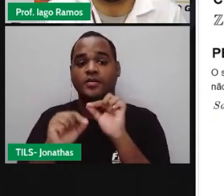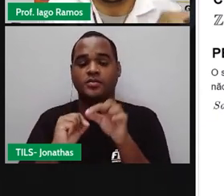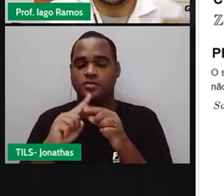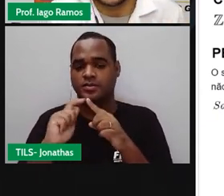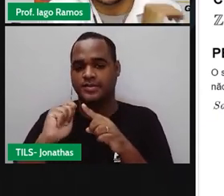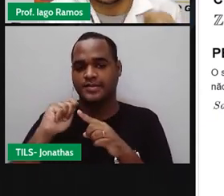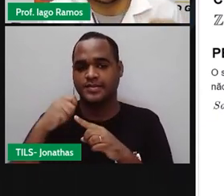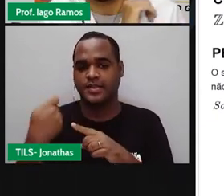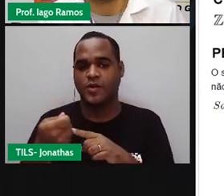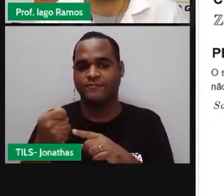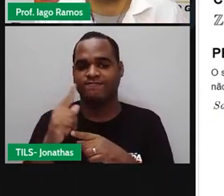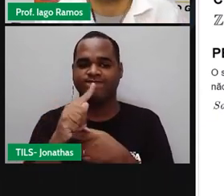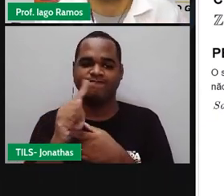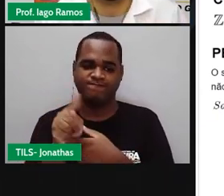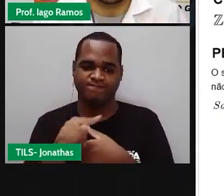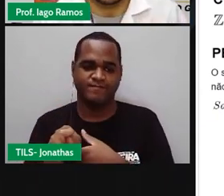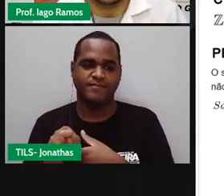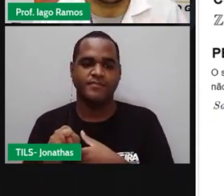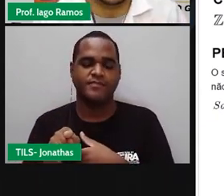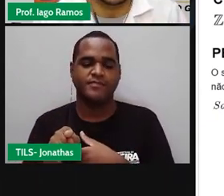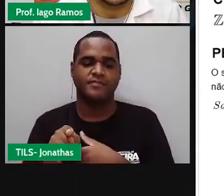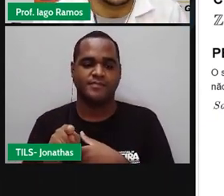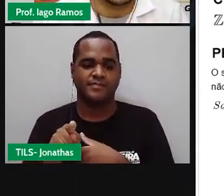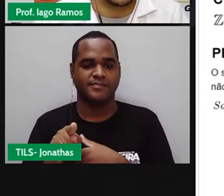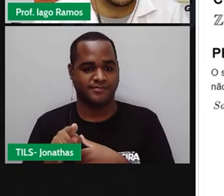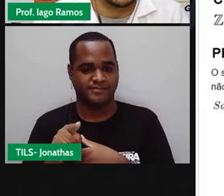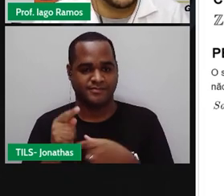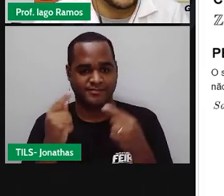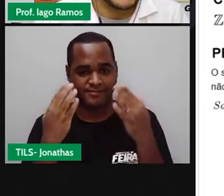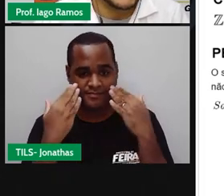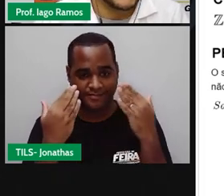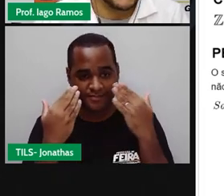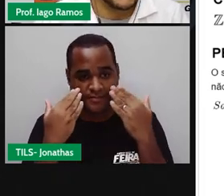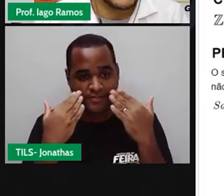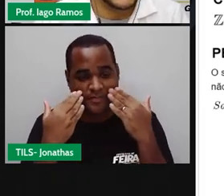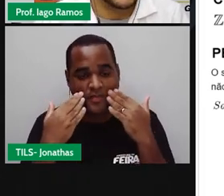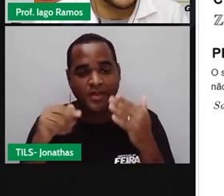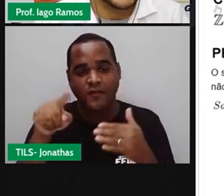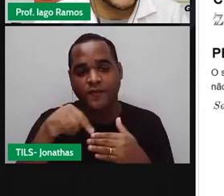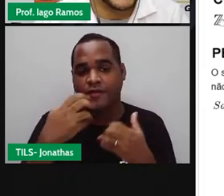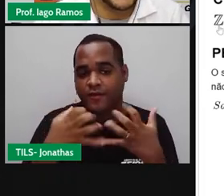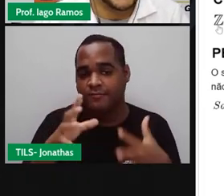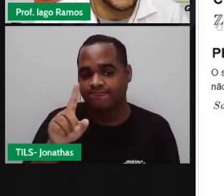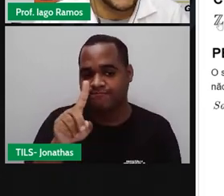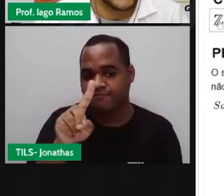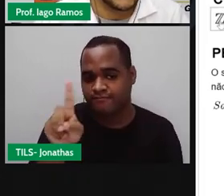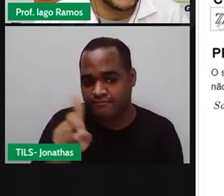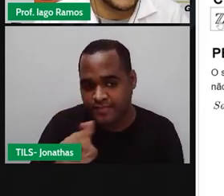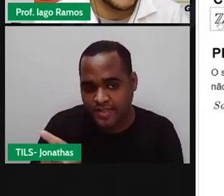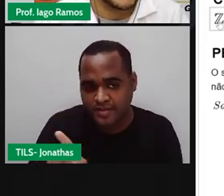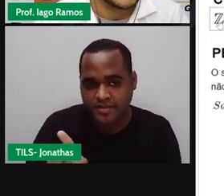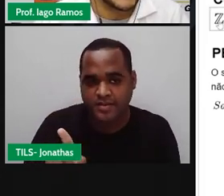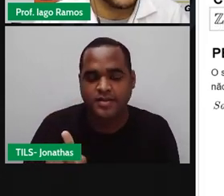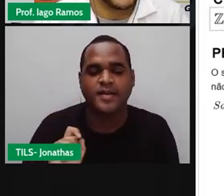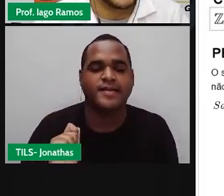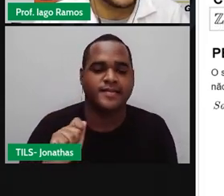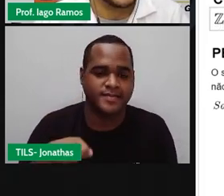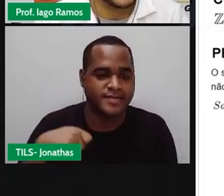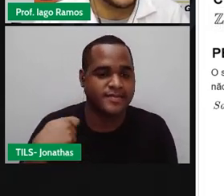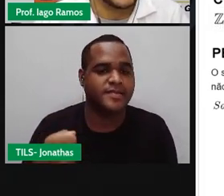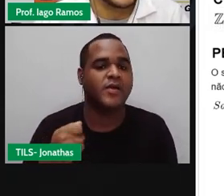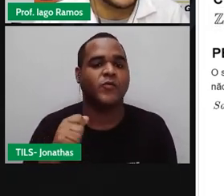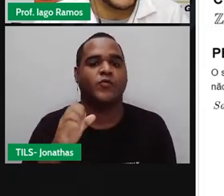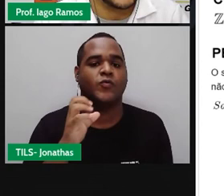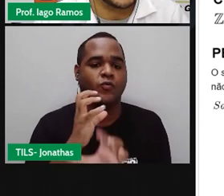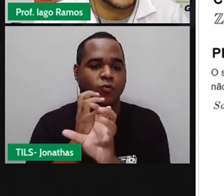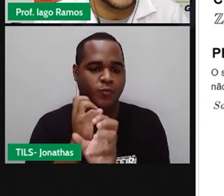símbolo para representar o conjunto dos números, tá? Então, viu esse simbolozinho do Z? Olha, tá falando